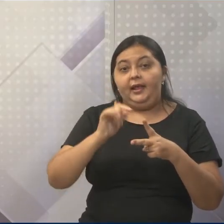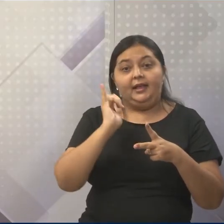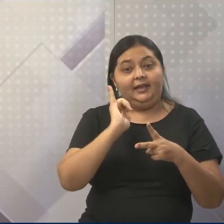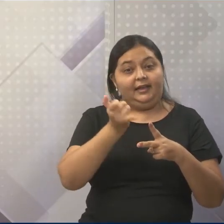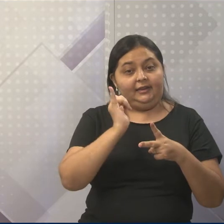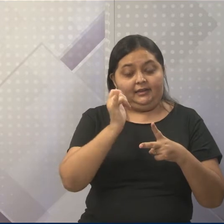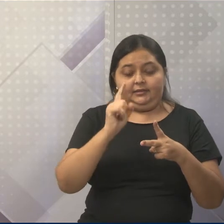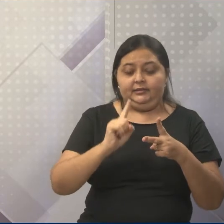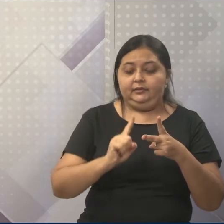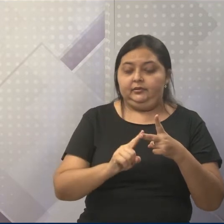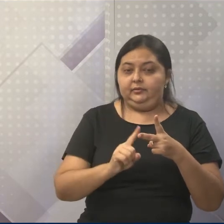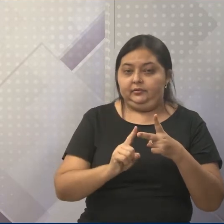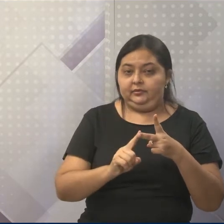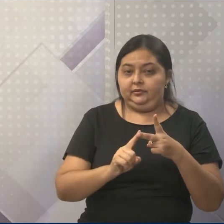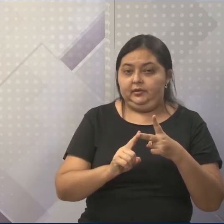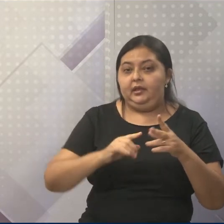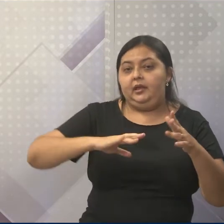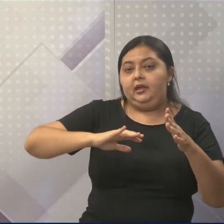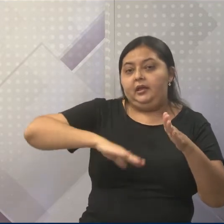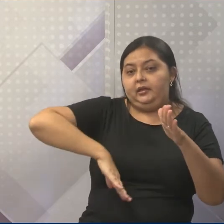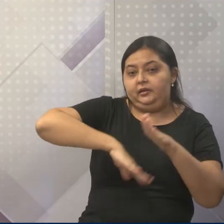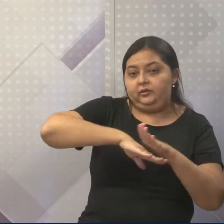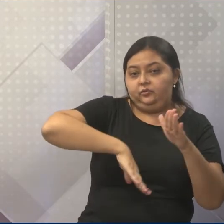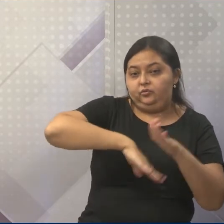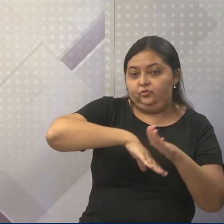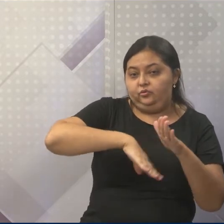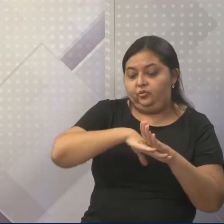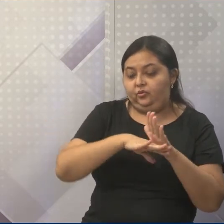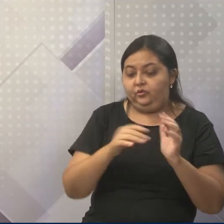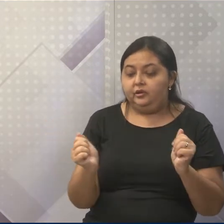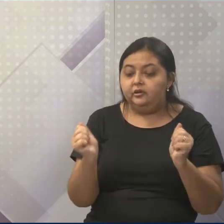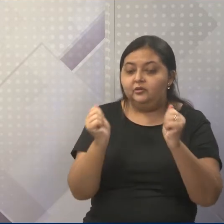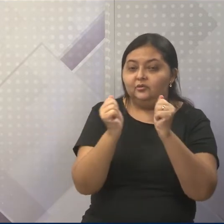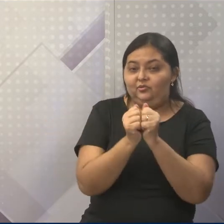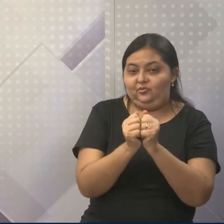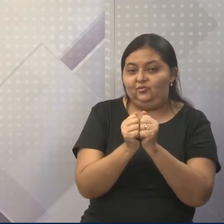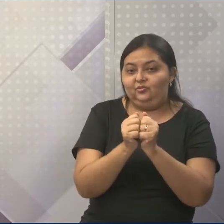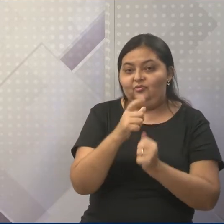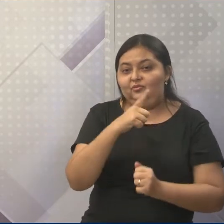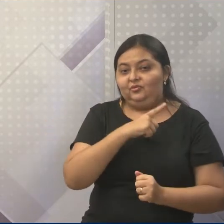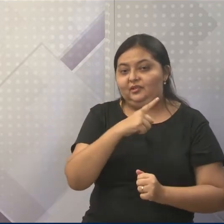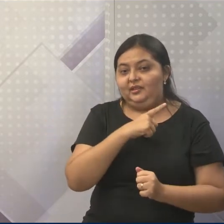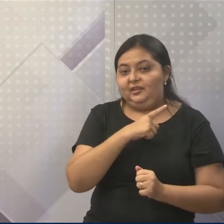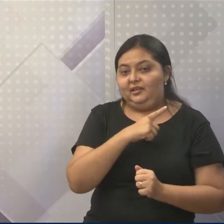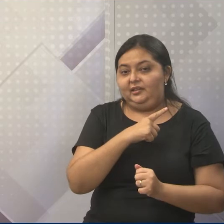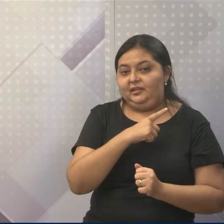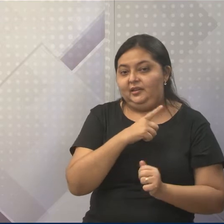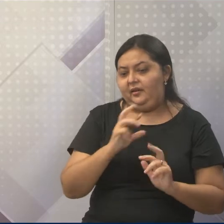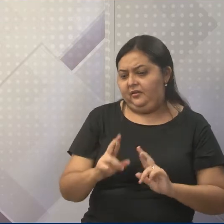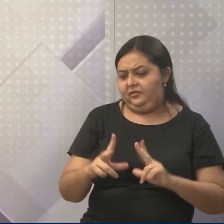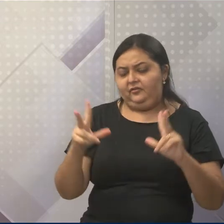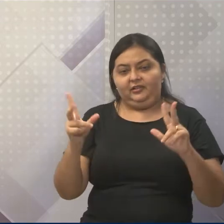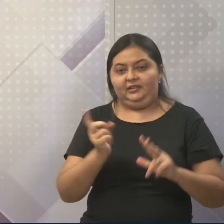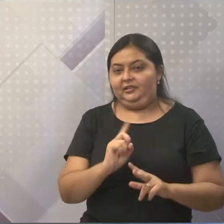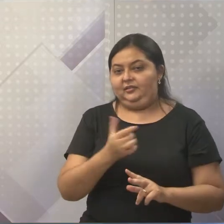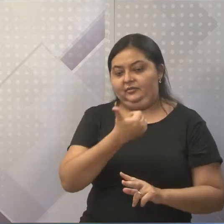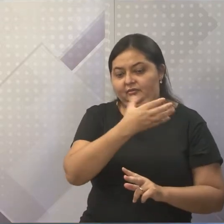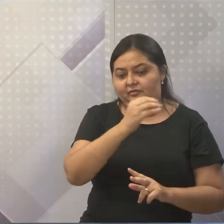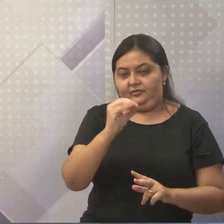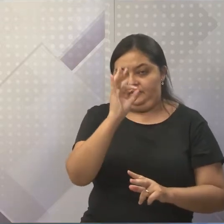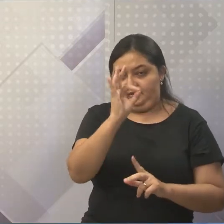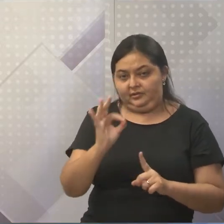e a descrição do jogo muitas vezes estão entrelaçados, porque não existe uma tipologia 100%.